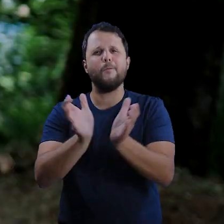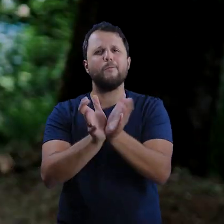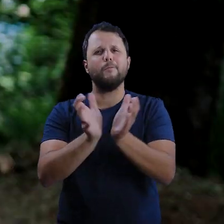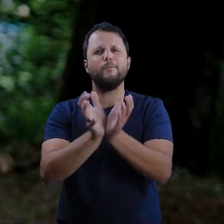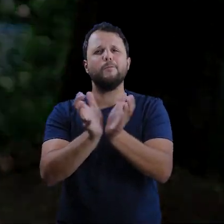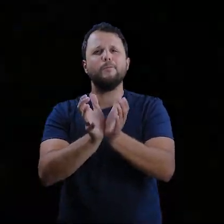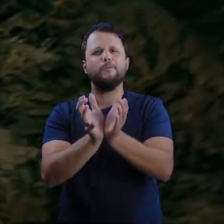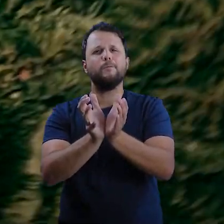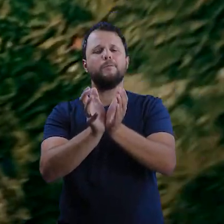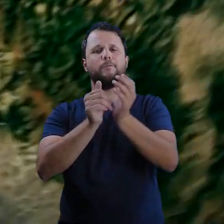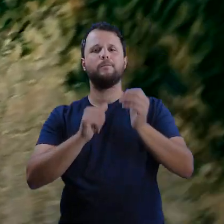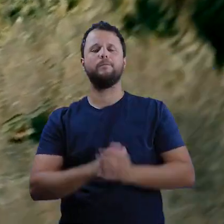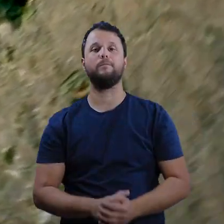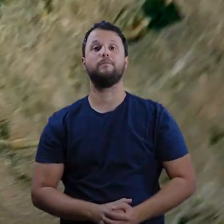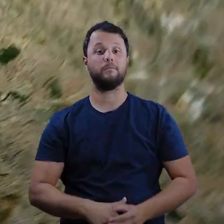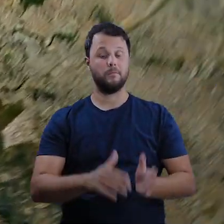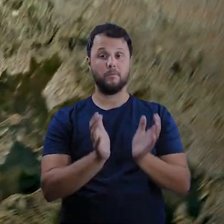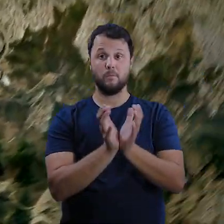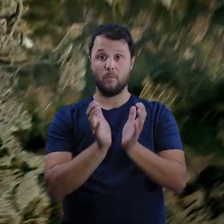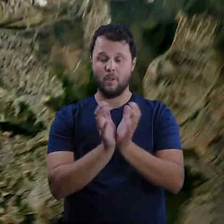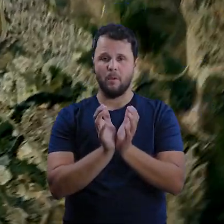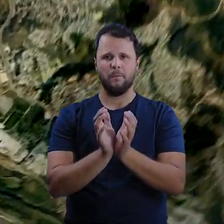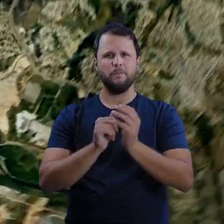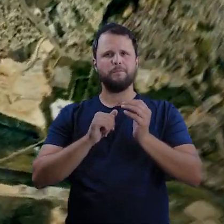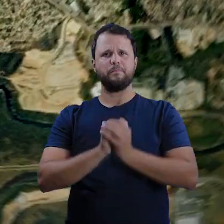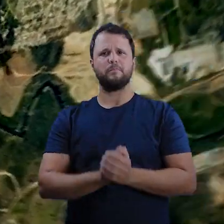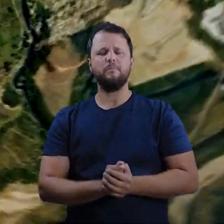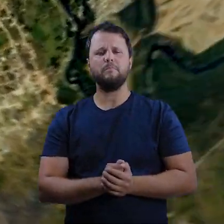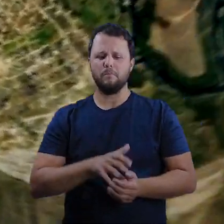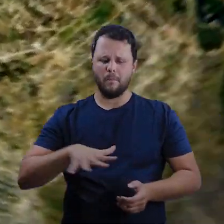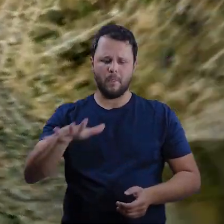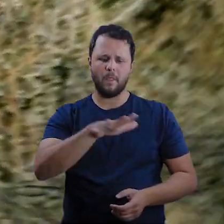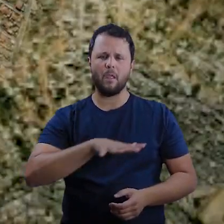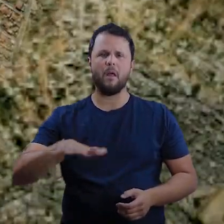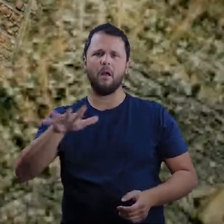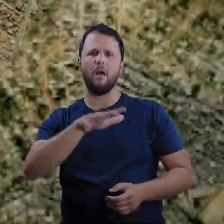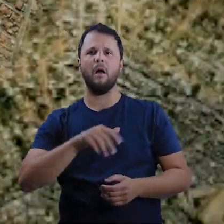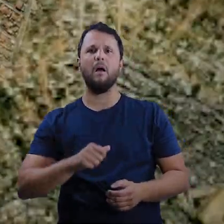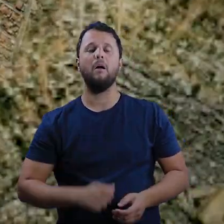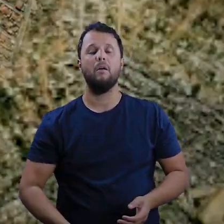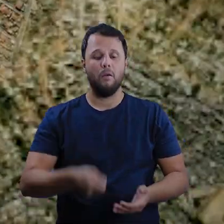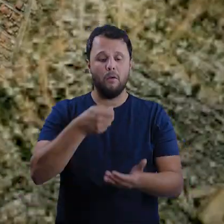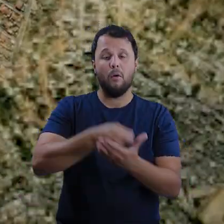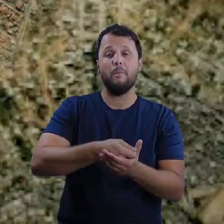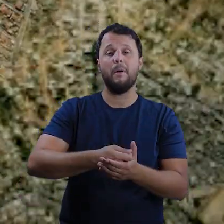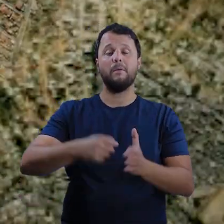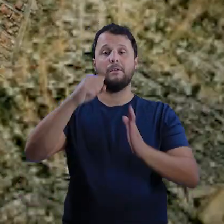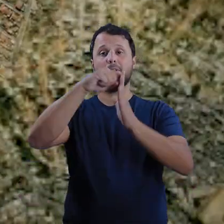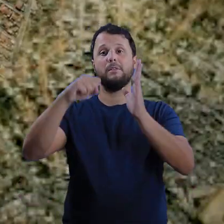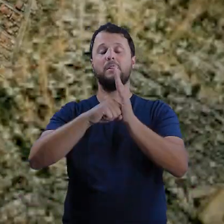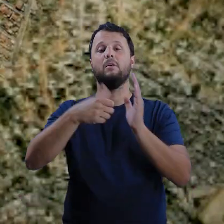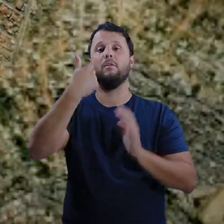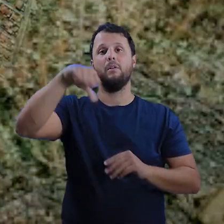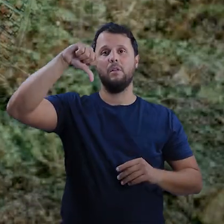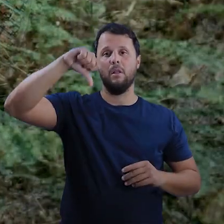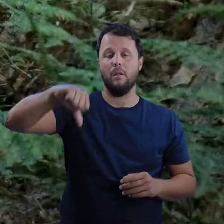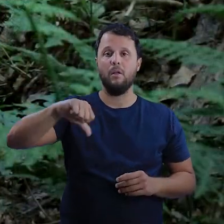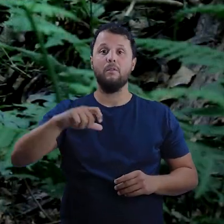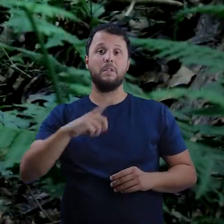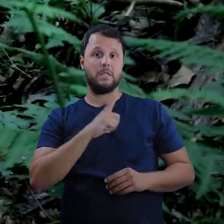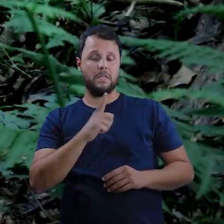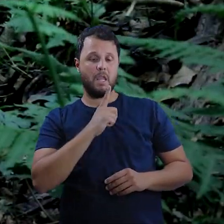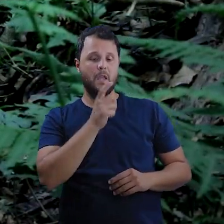Luízes. Quilombo Mangueiras. Seu território foi comprado em meados do século XIX. As três